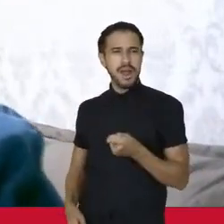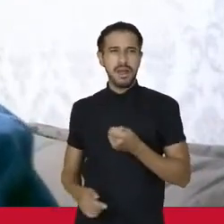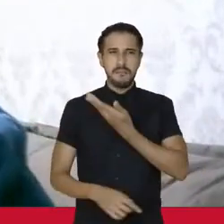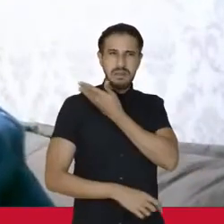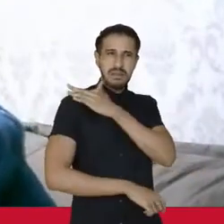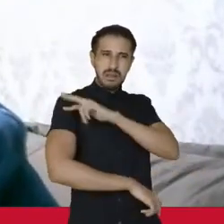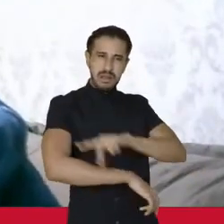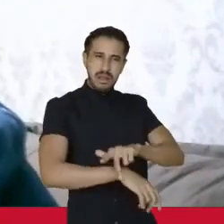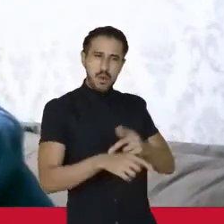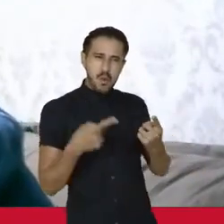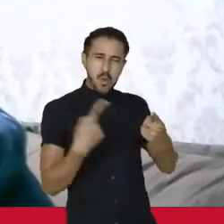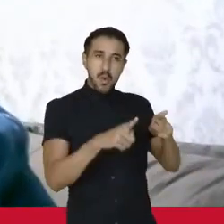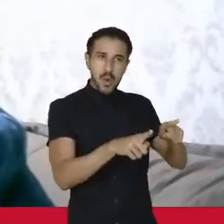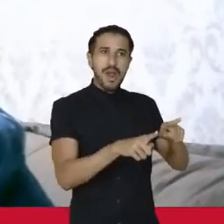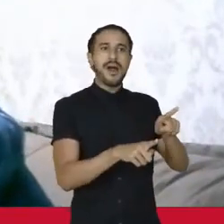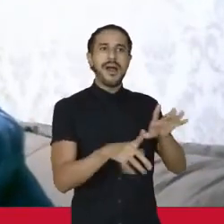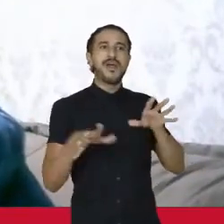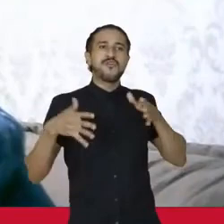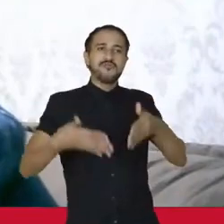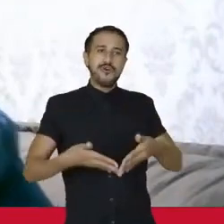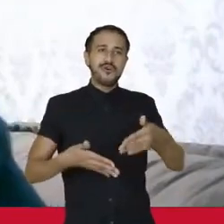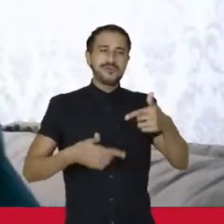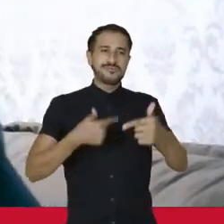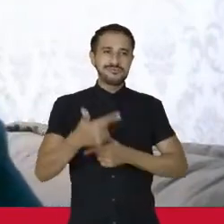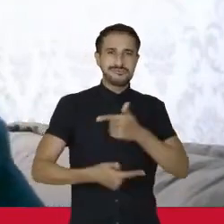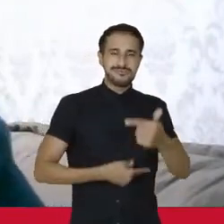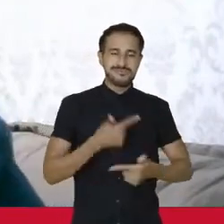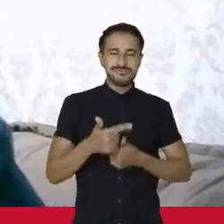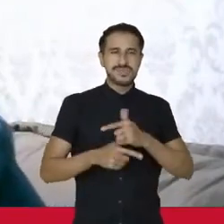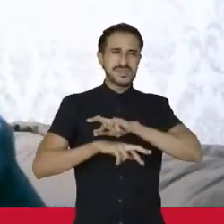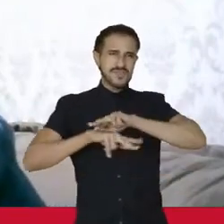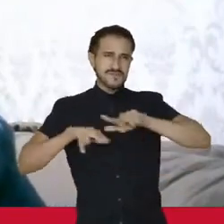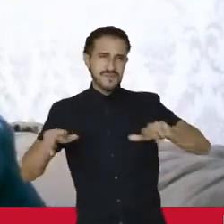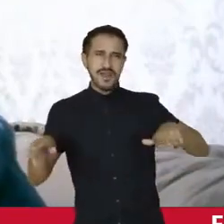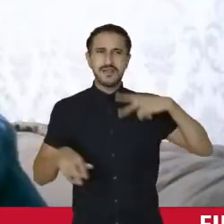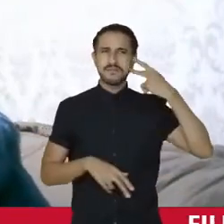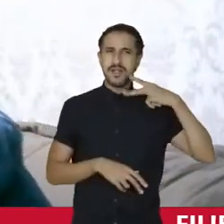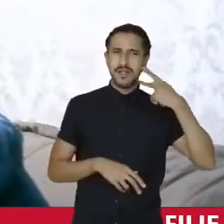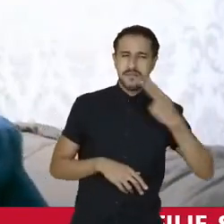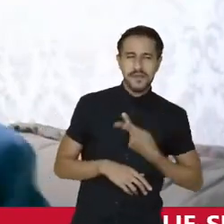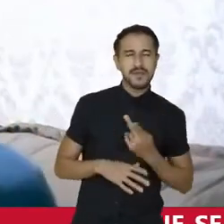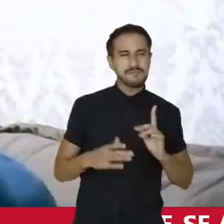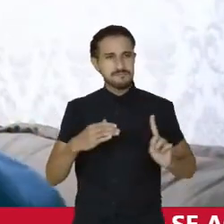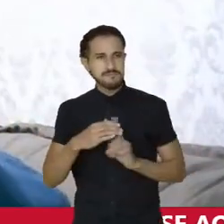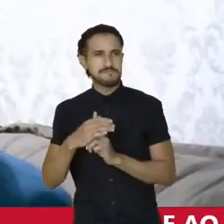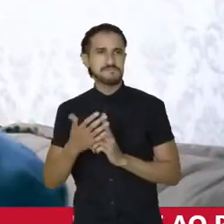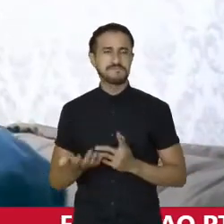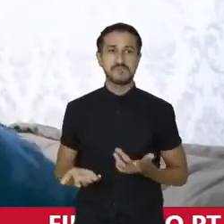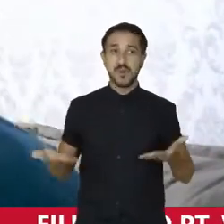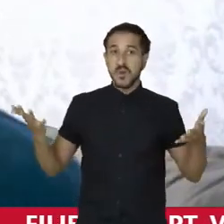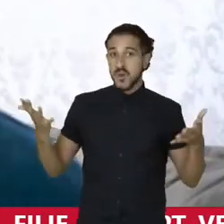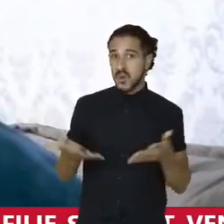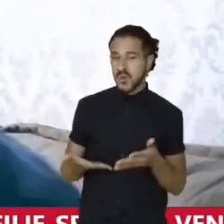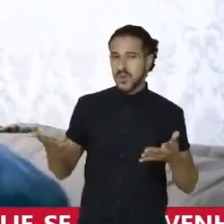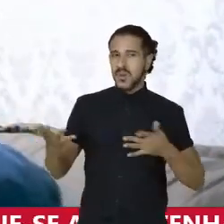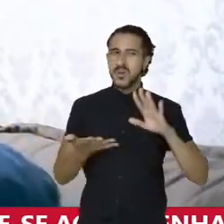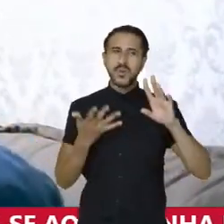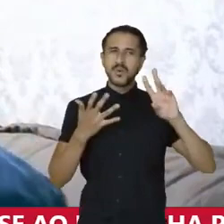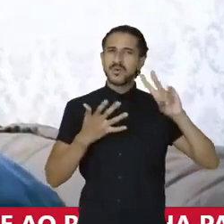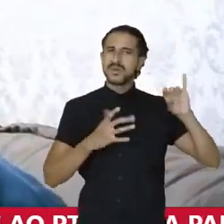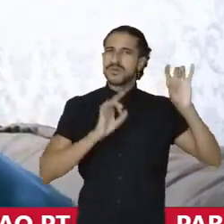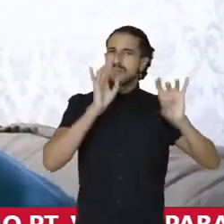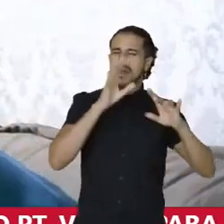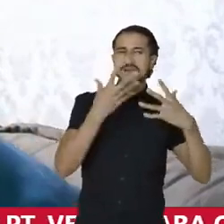sistêmico, foi o foco dessa ação, a qual centenas de parlamentares aderiram. Hoje, em especial,